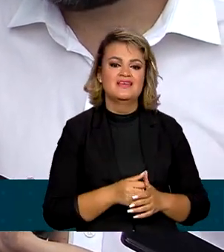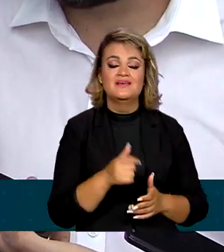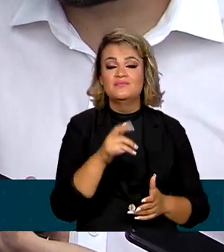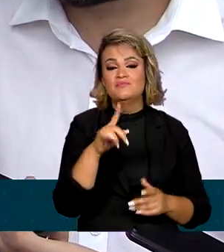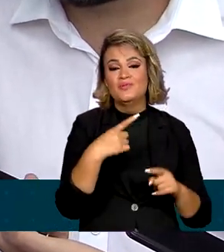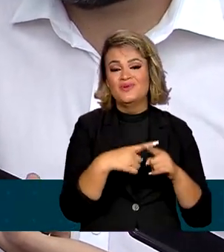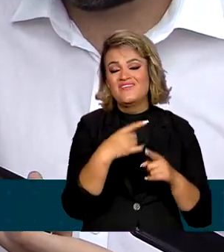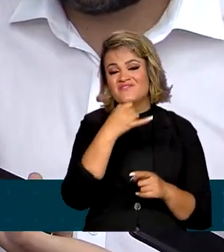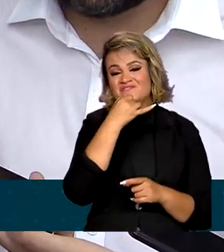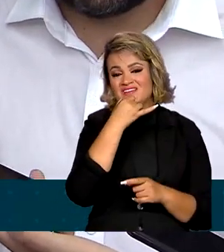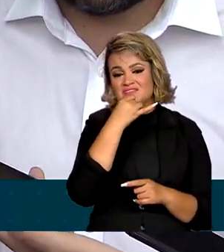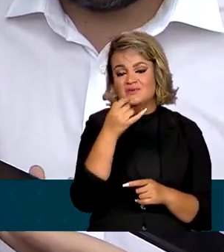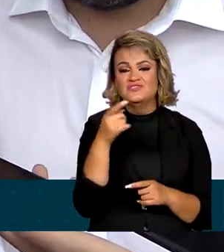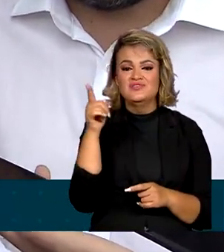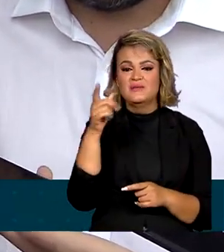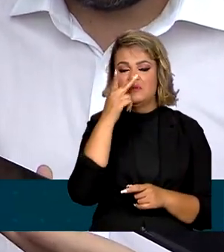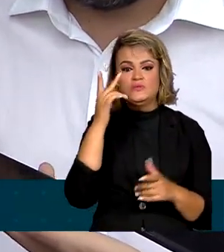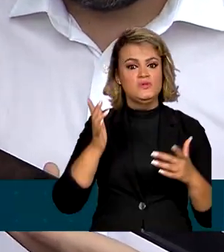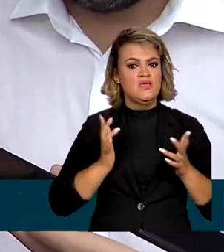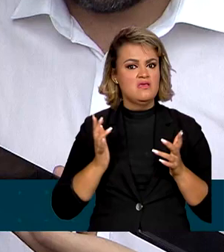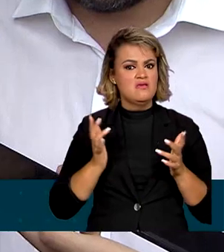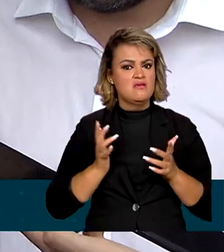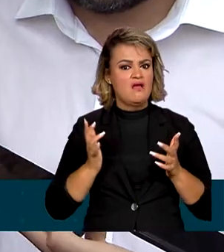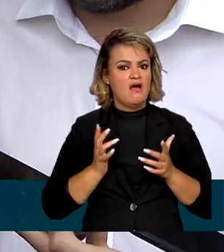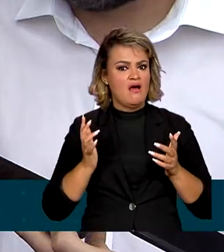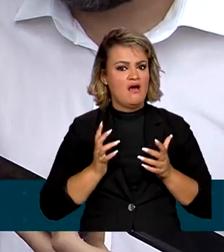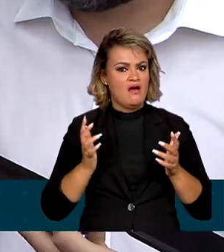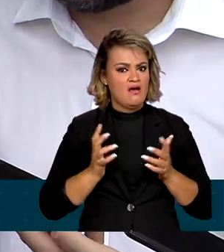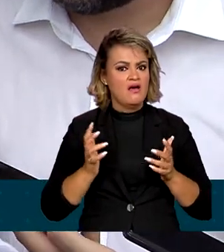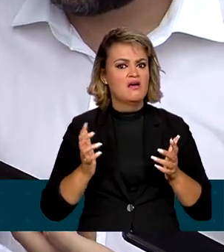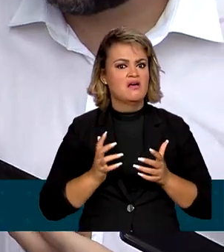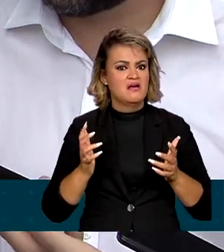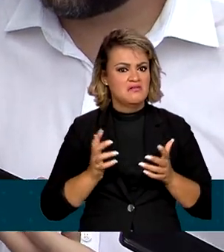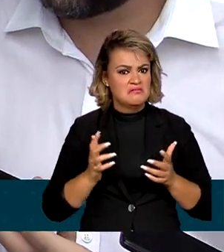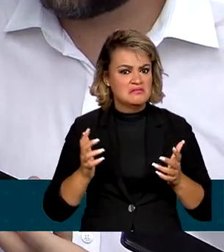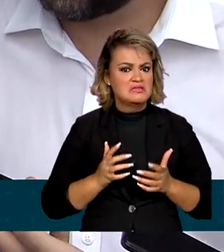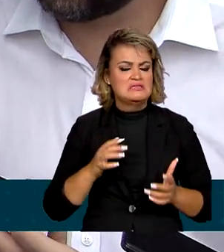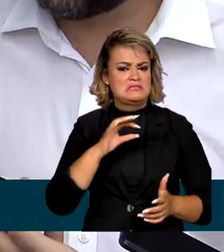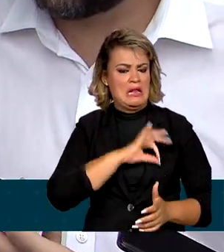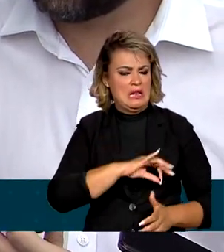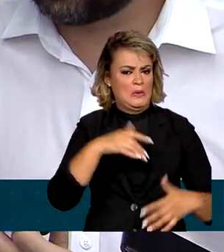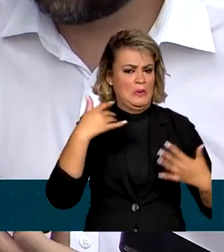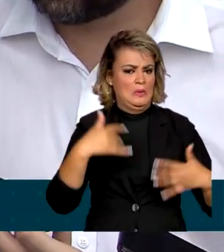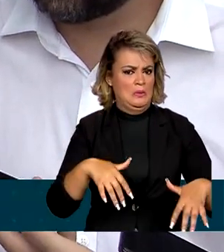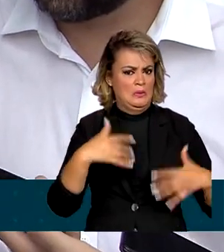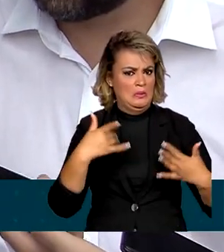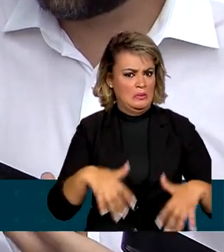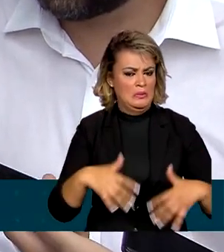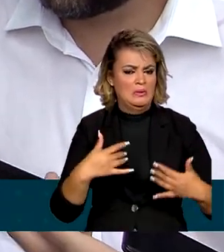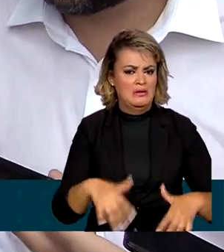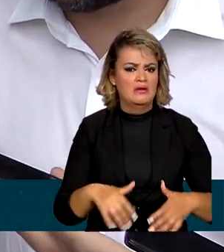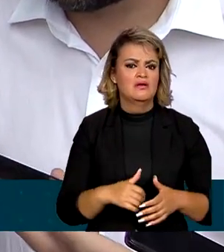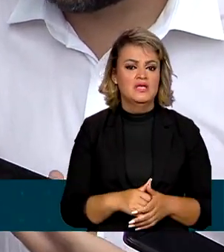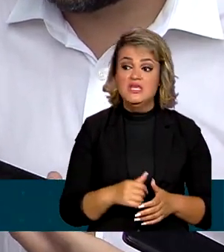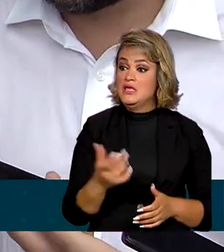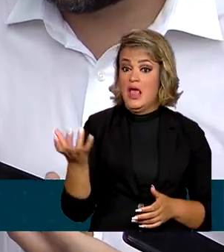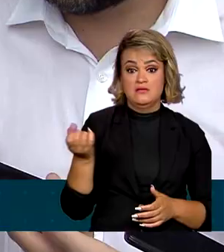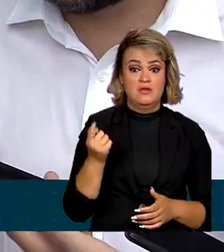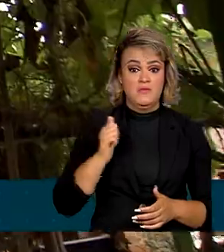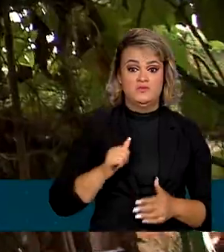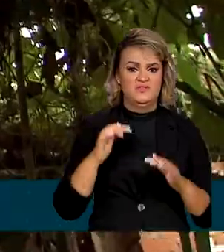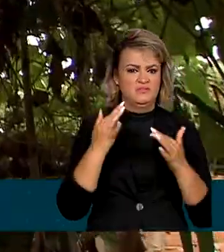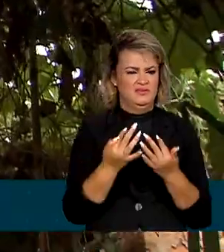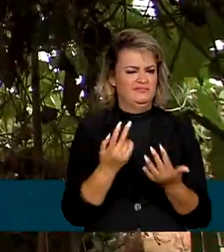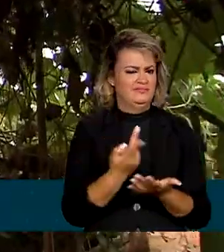pessoas com renda elevada, pessoas acreditem com 9 salários mínimos para mais e recebendo o Bolsa